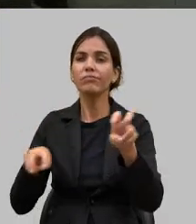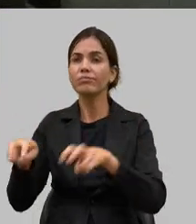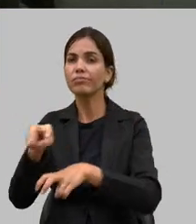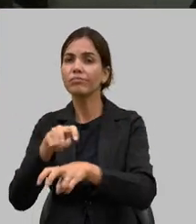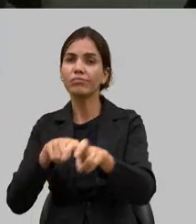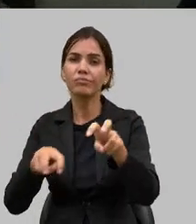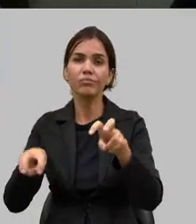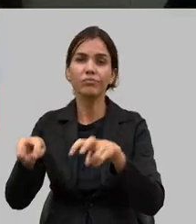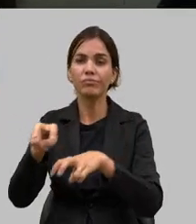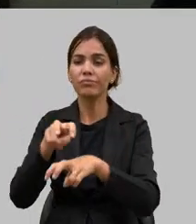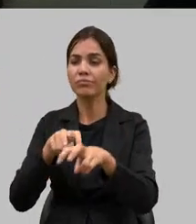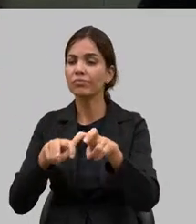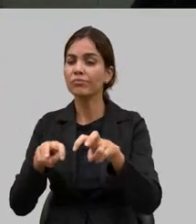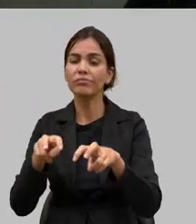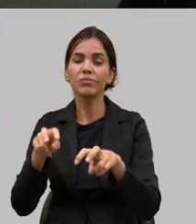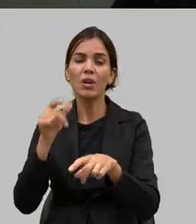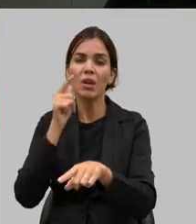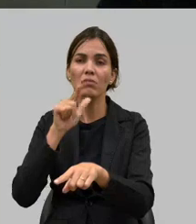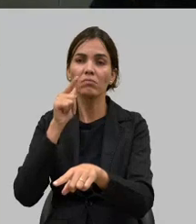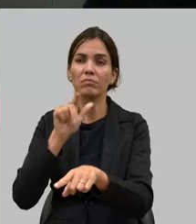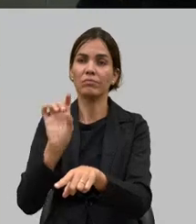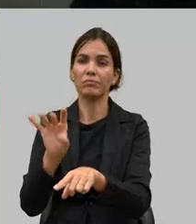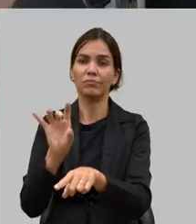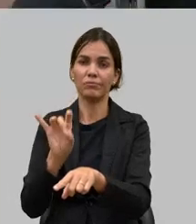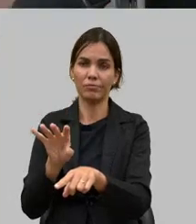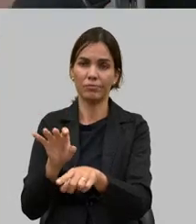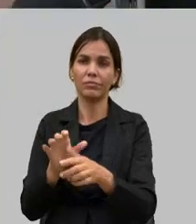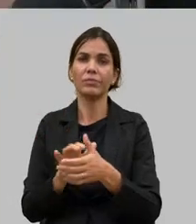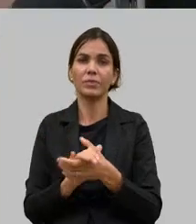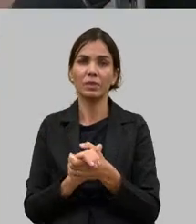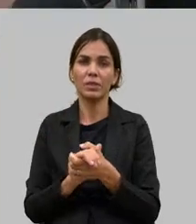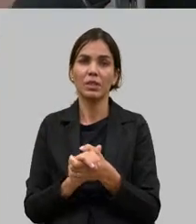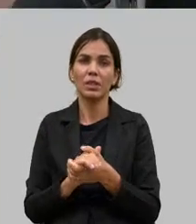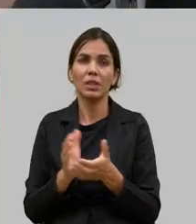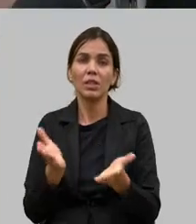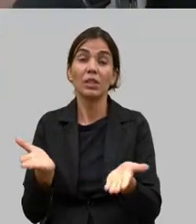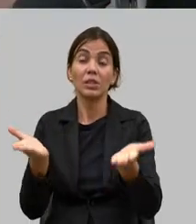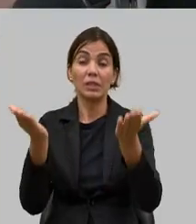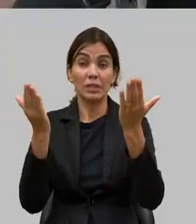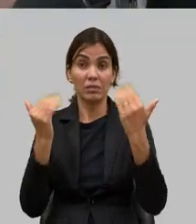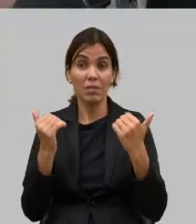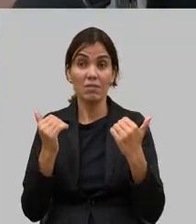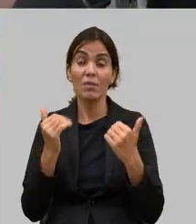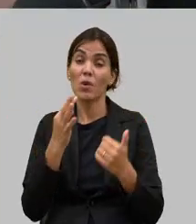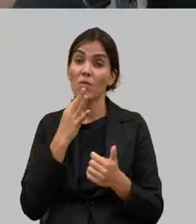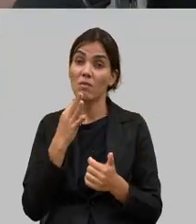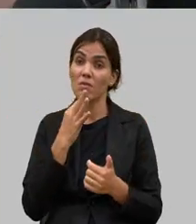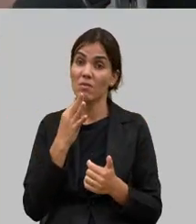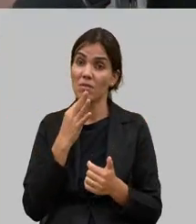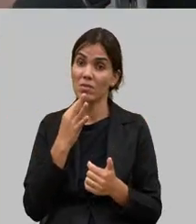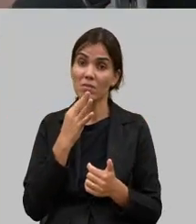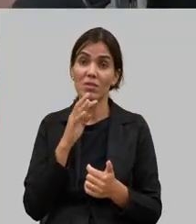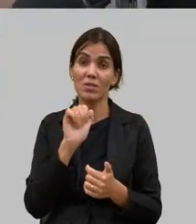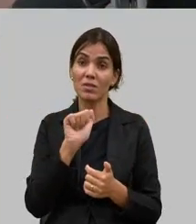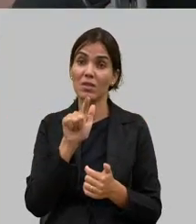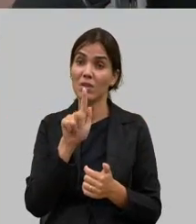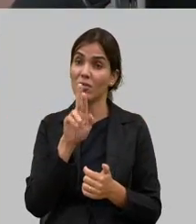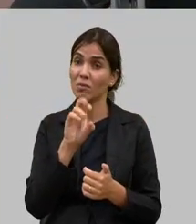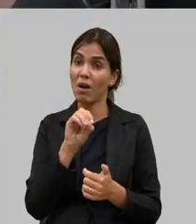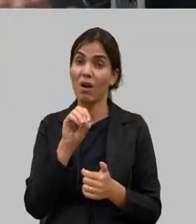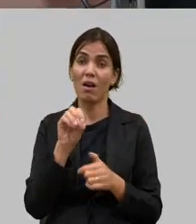o bezerro no pasto não existe isso mais e aí trazê-los para conhecer um pouco do agro também que eles não conheciam